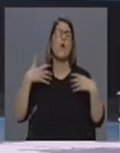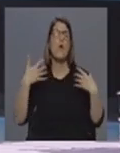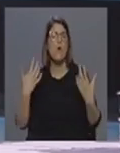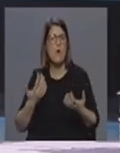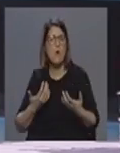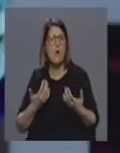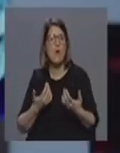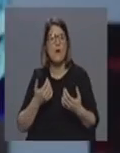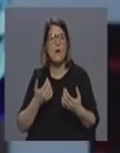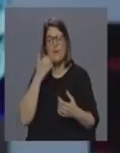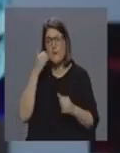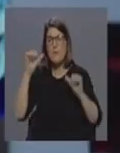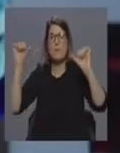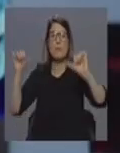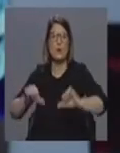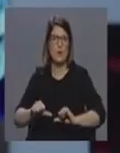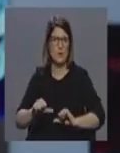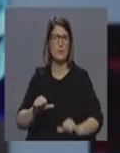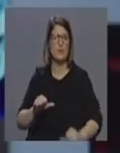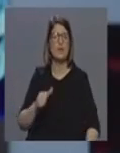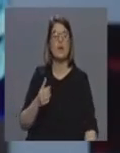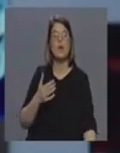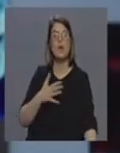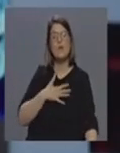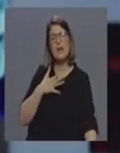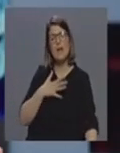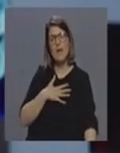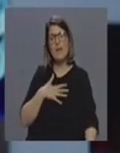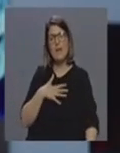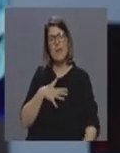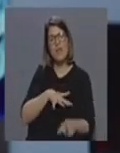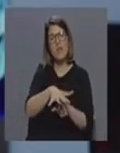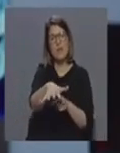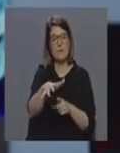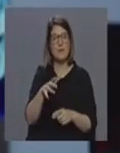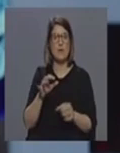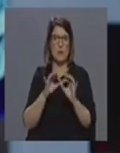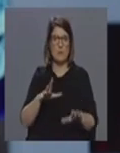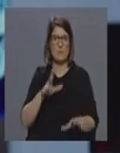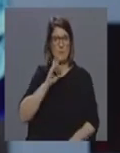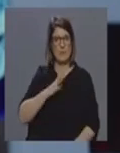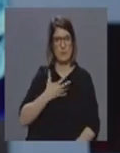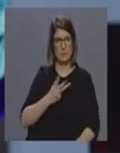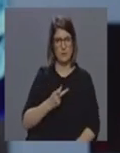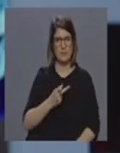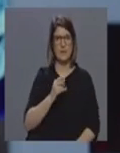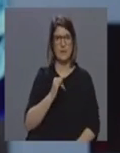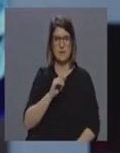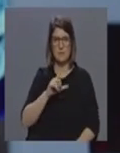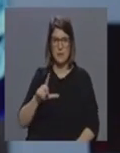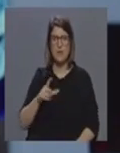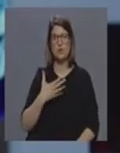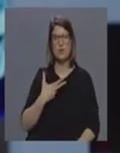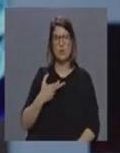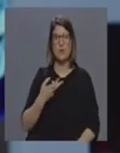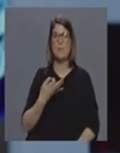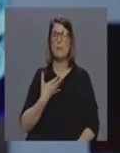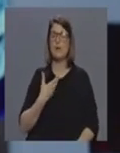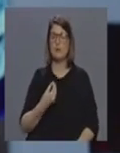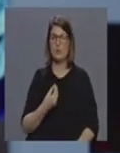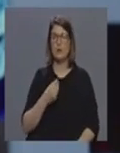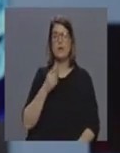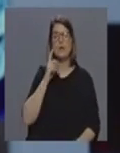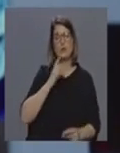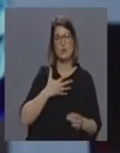com maior impacto e portanto não queremos ao fim ao cabo induzir isso queremos sim tal como a doutora Isabel do infameiro Pedro e a doutora Paula transmitiram e o senhor